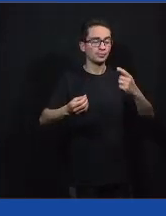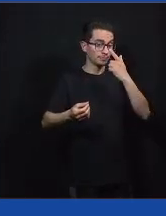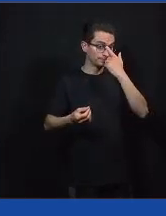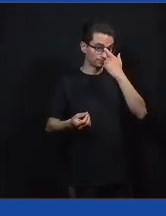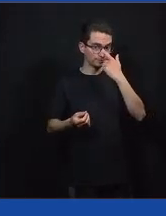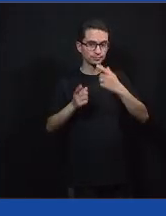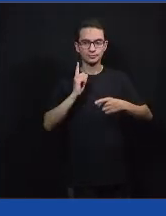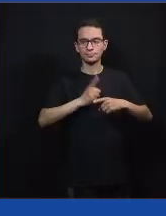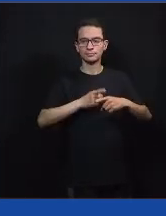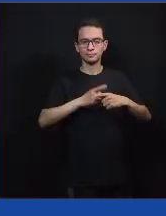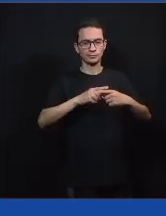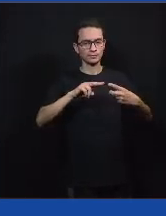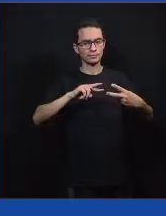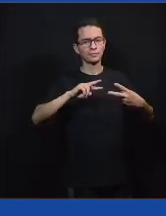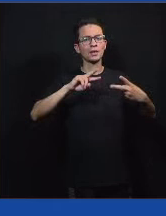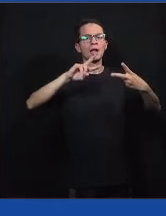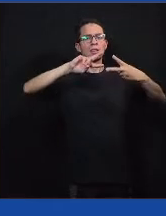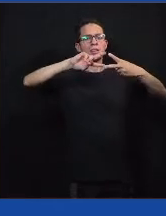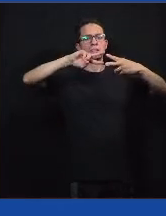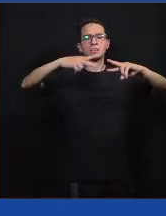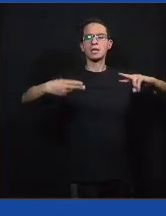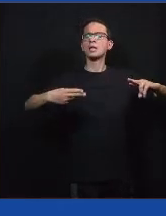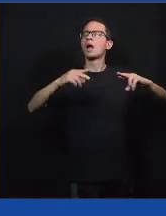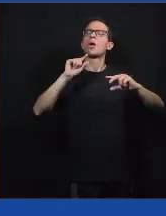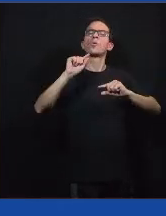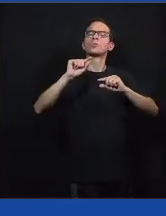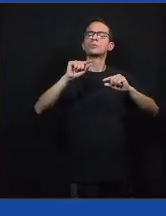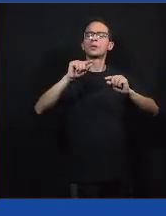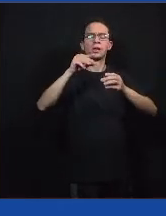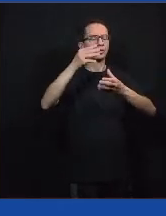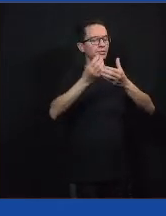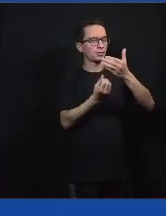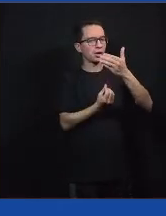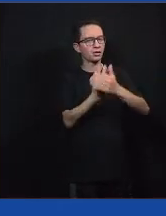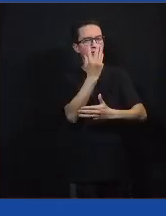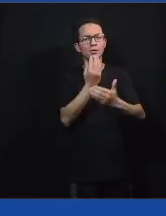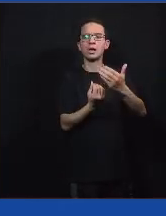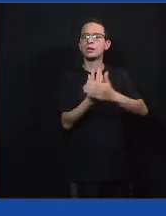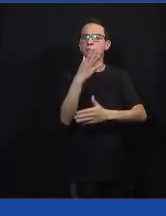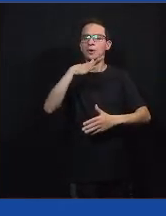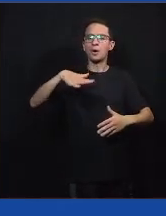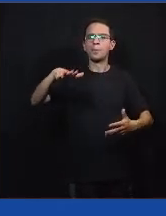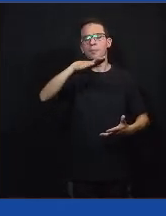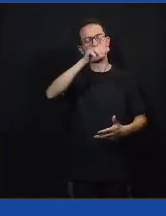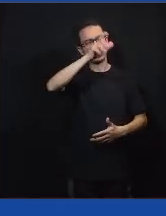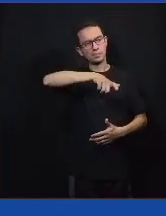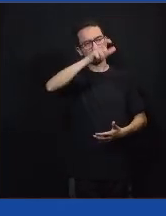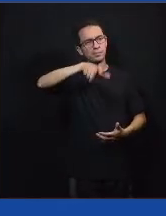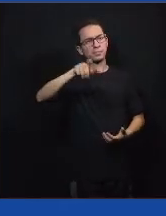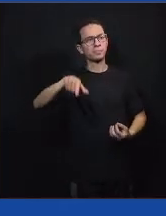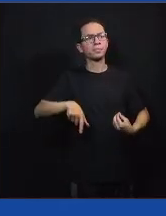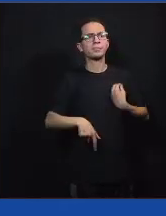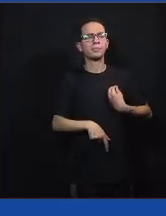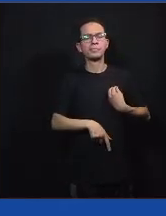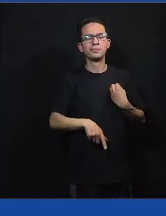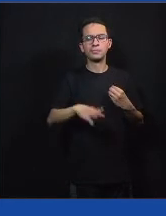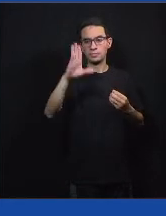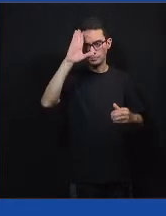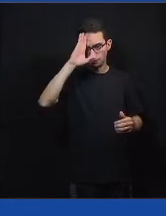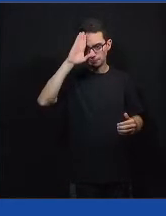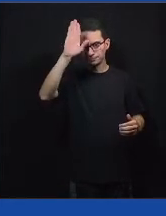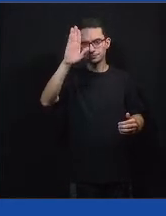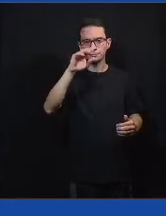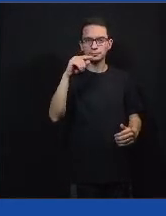O DNA desse território é formado pelas pessoas que estão lá. Então, isso é uma premissa fundamental dentro do nosso